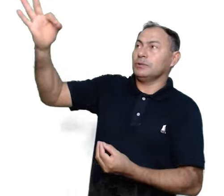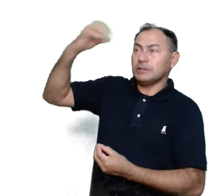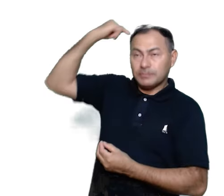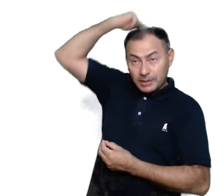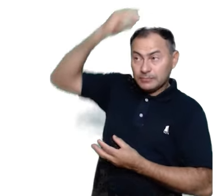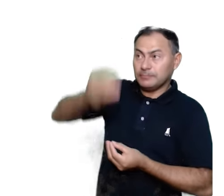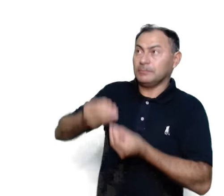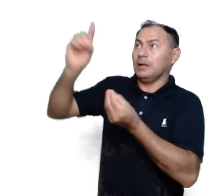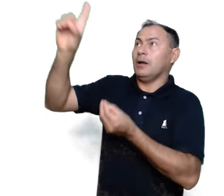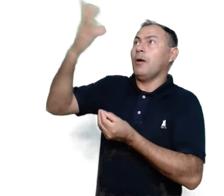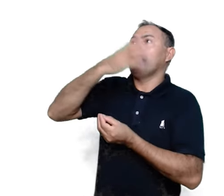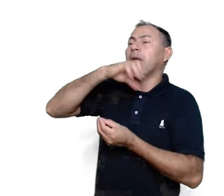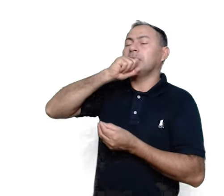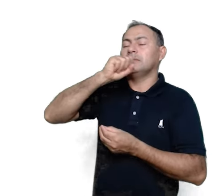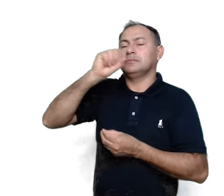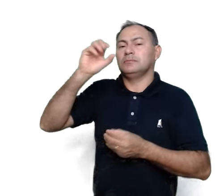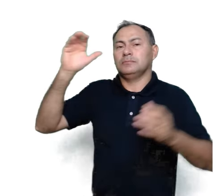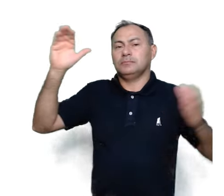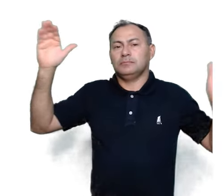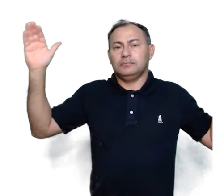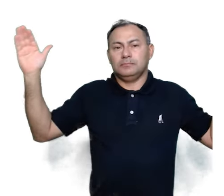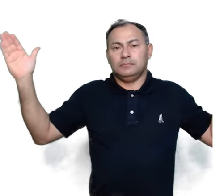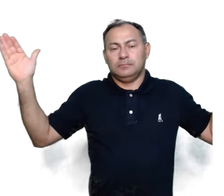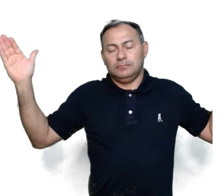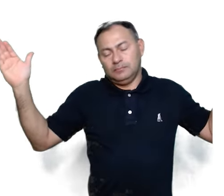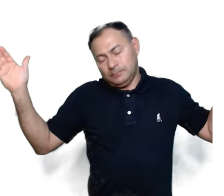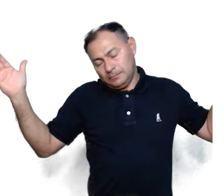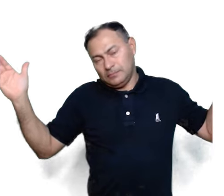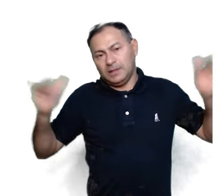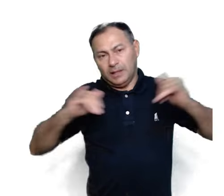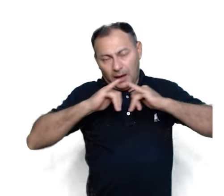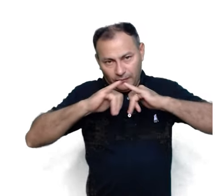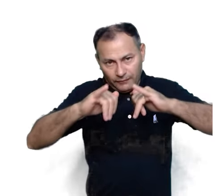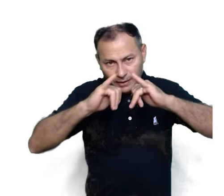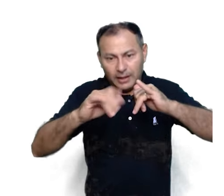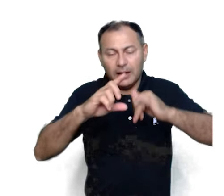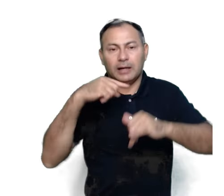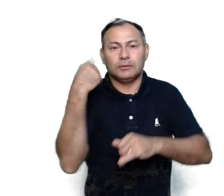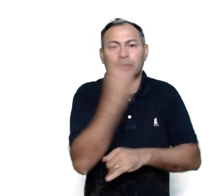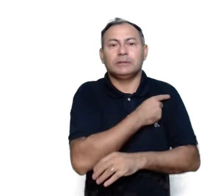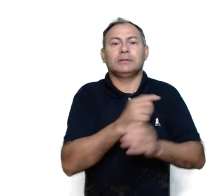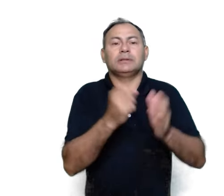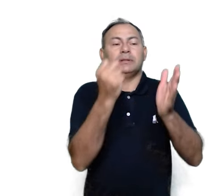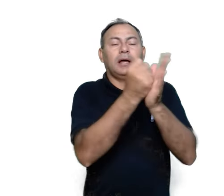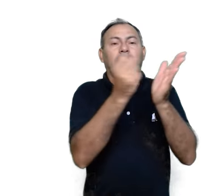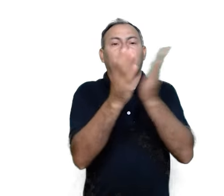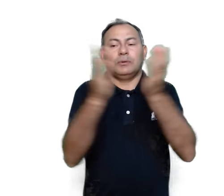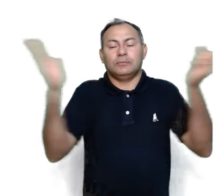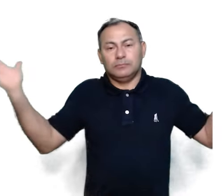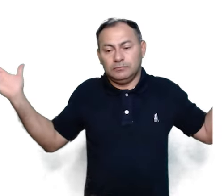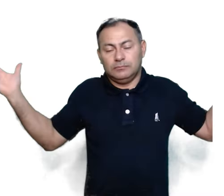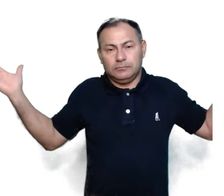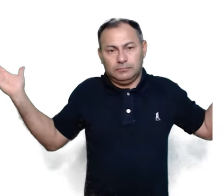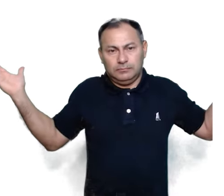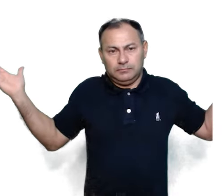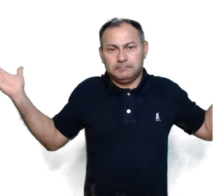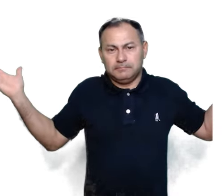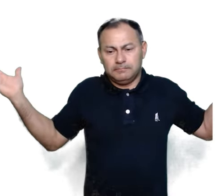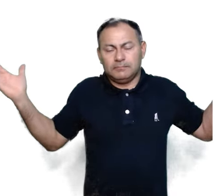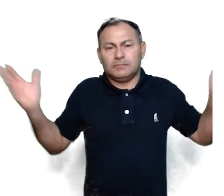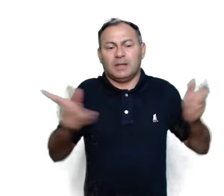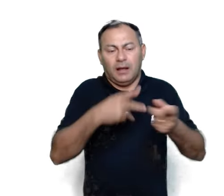Pai, expira e o comunica a nós na cruz, segundo